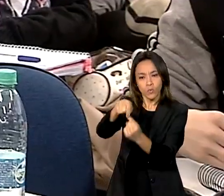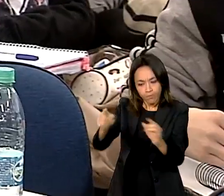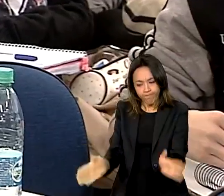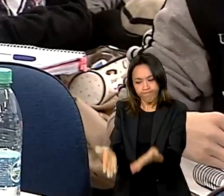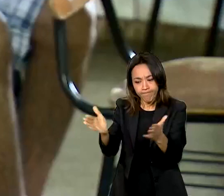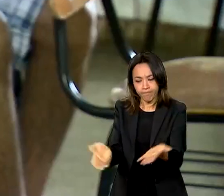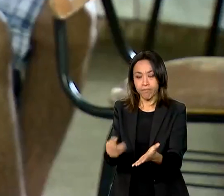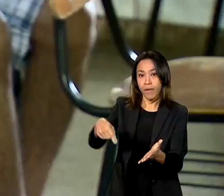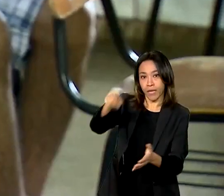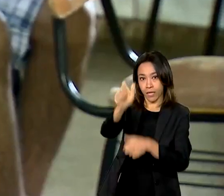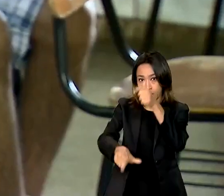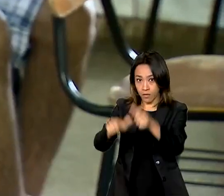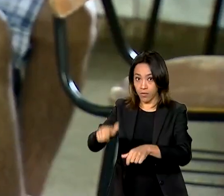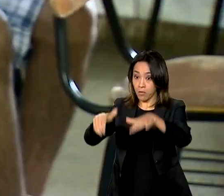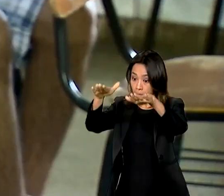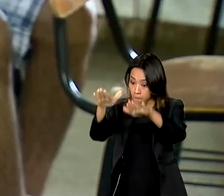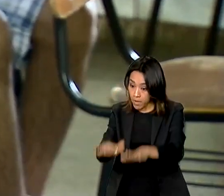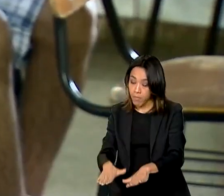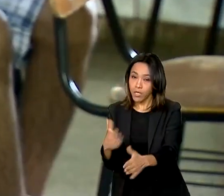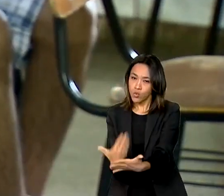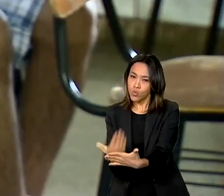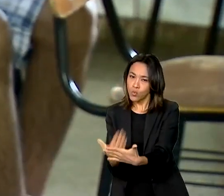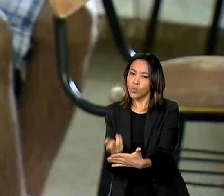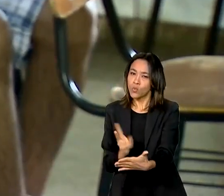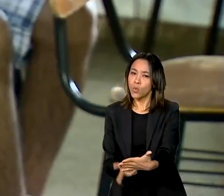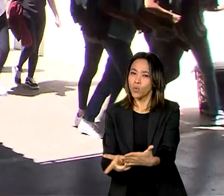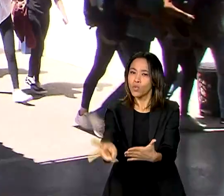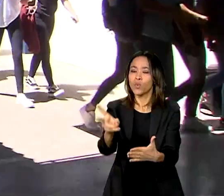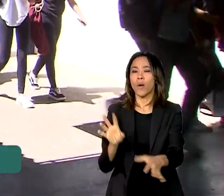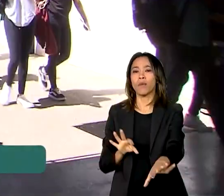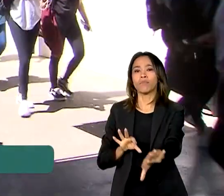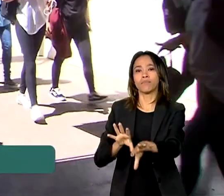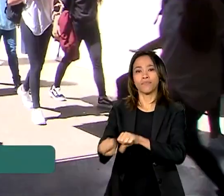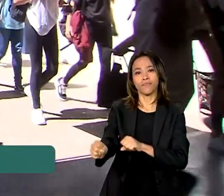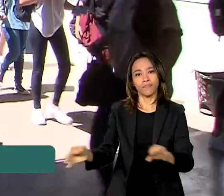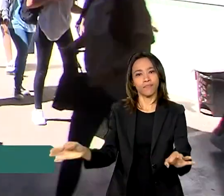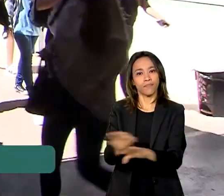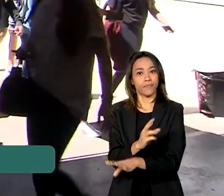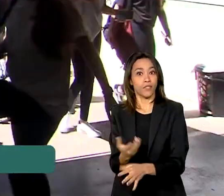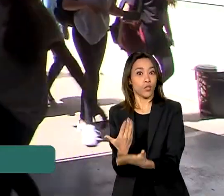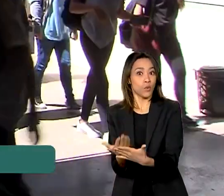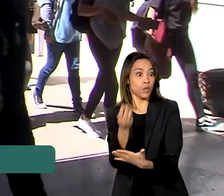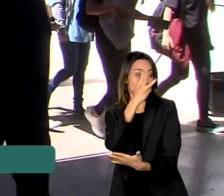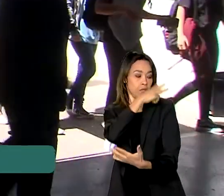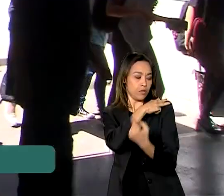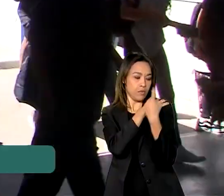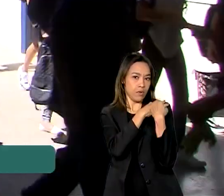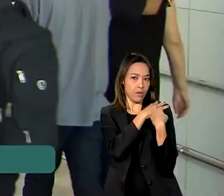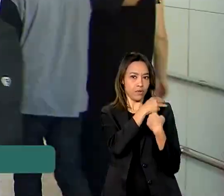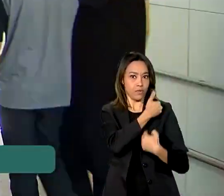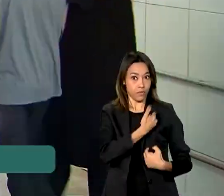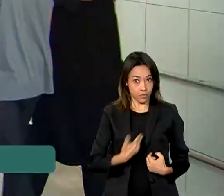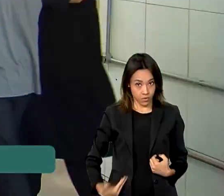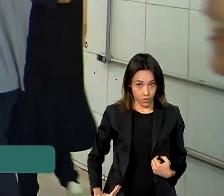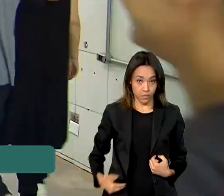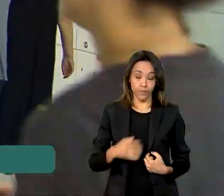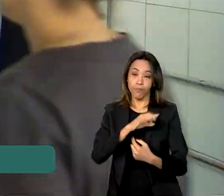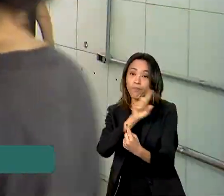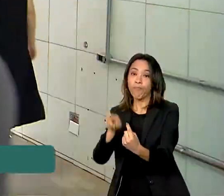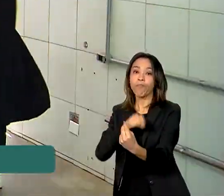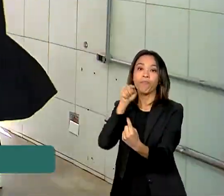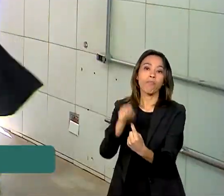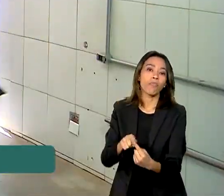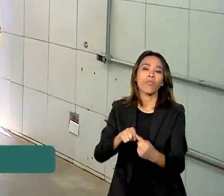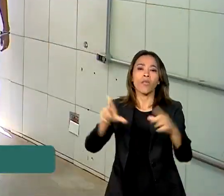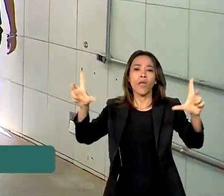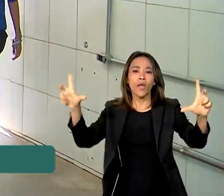permanência e a conclusão escolar de estudantes matriculados no ensino médio público. A meta é reduzir